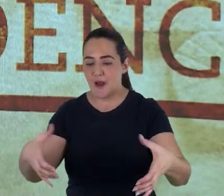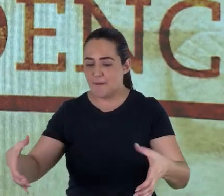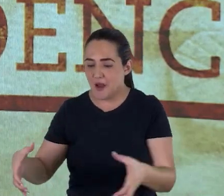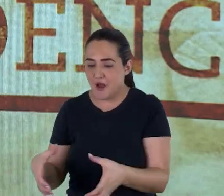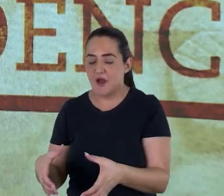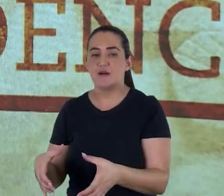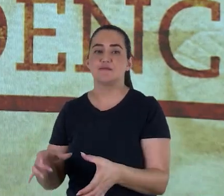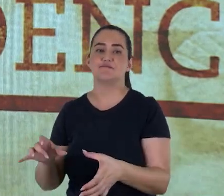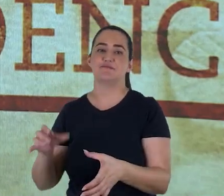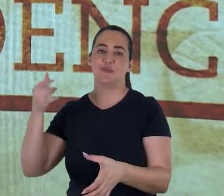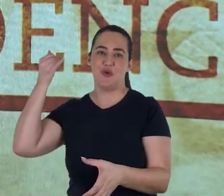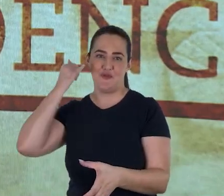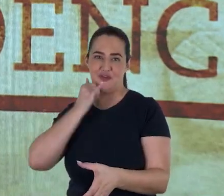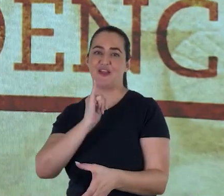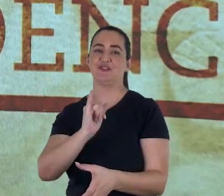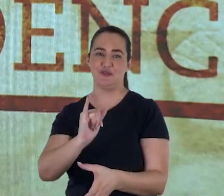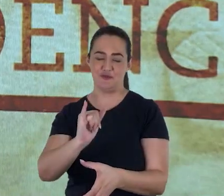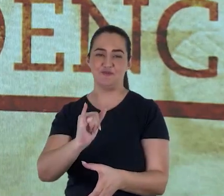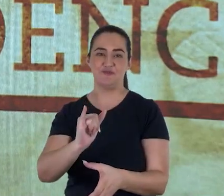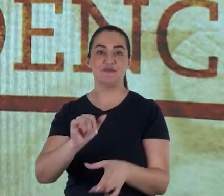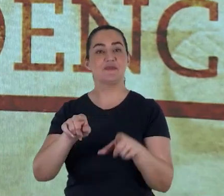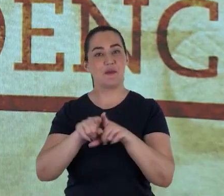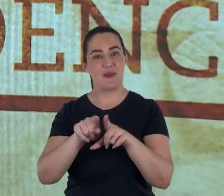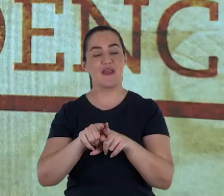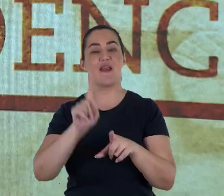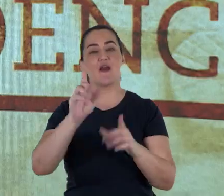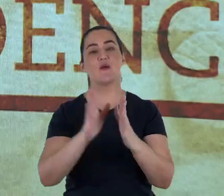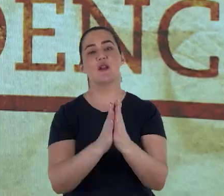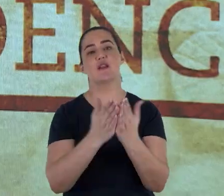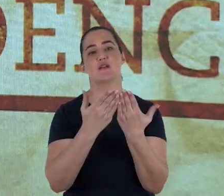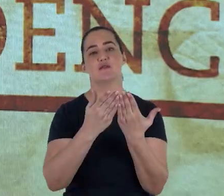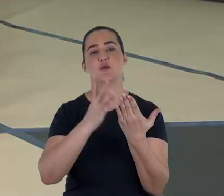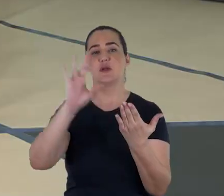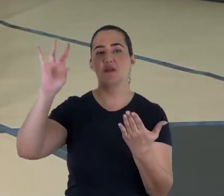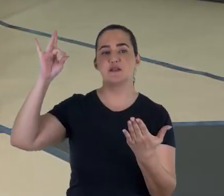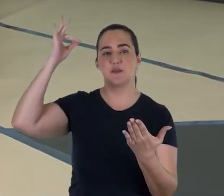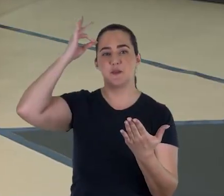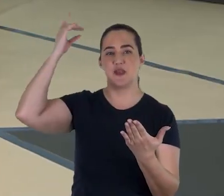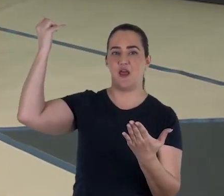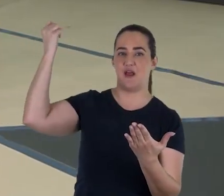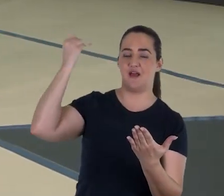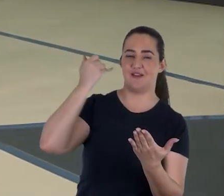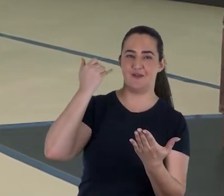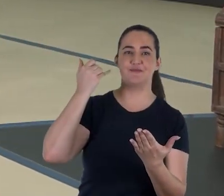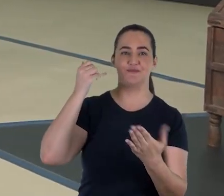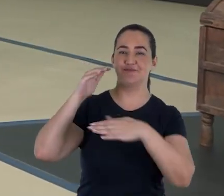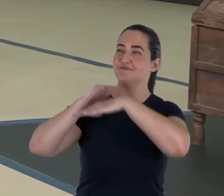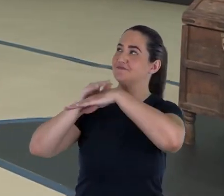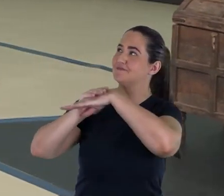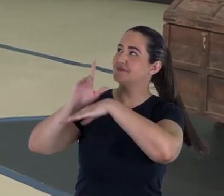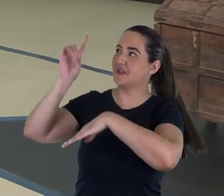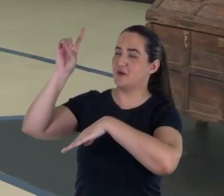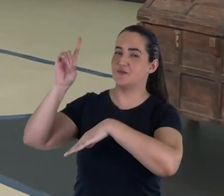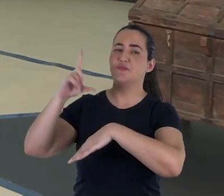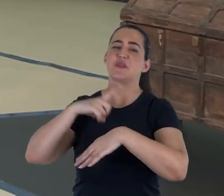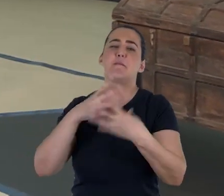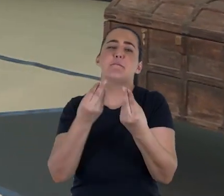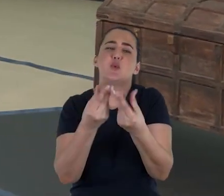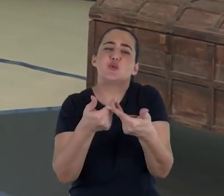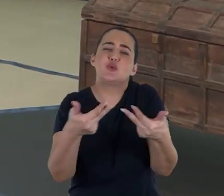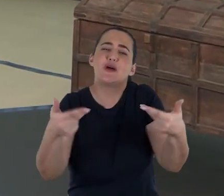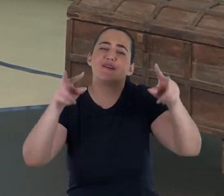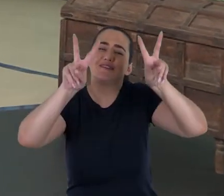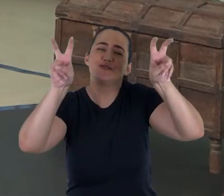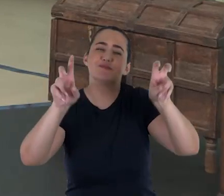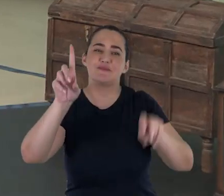antigos, mais ainda que é um livro inspirado por Deus. Eu tenho muita coisa ainda para conversar sobre Daniel com você, mas a